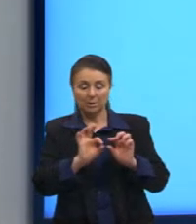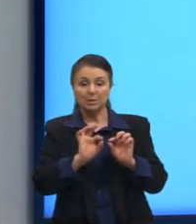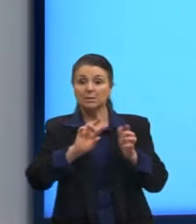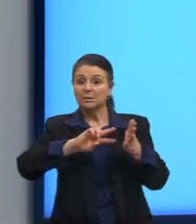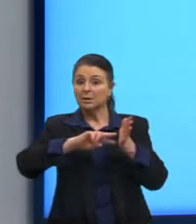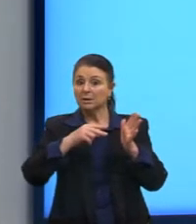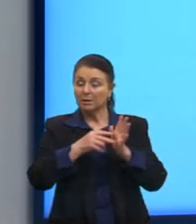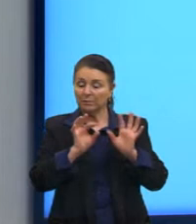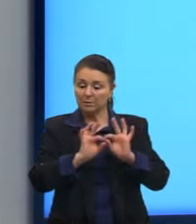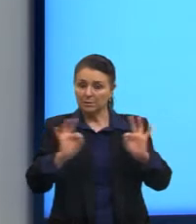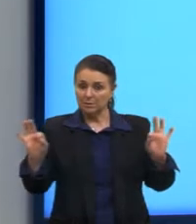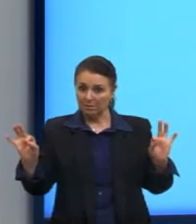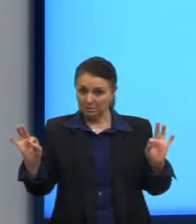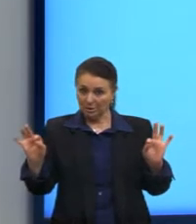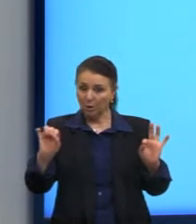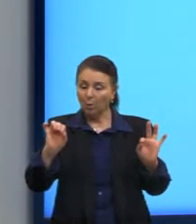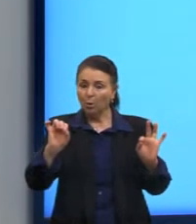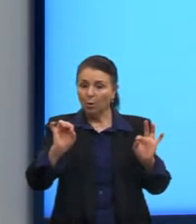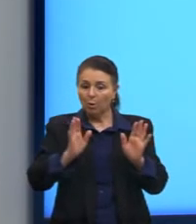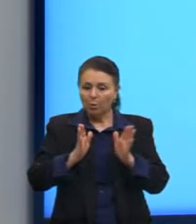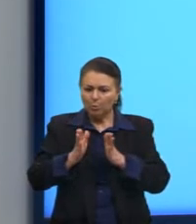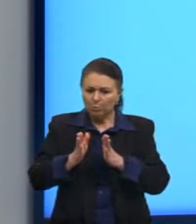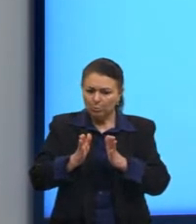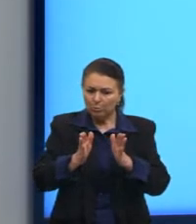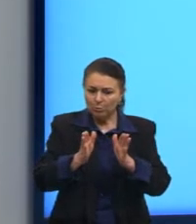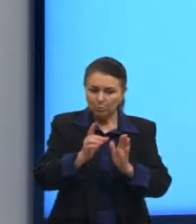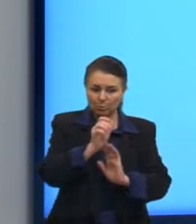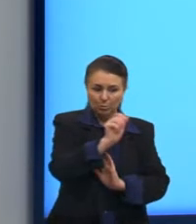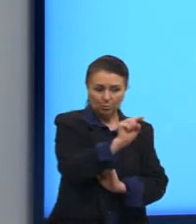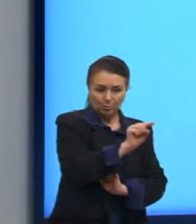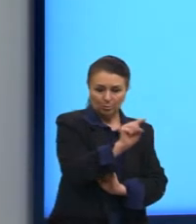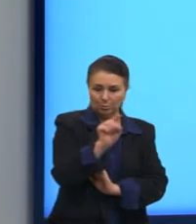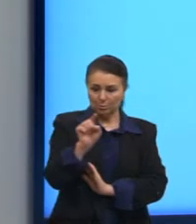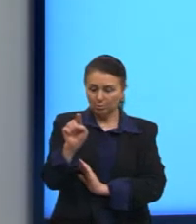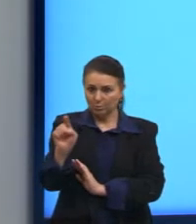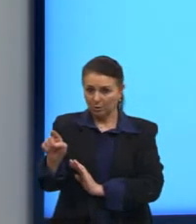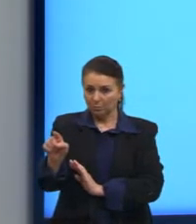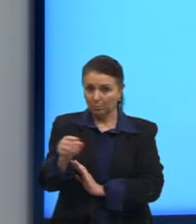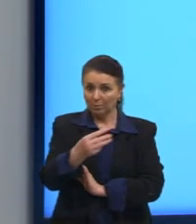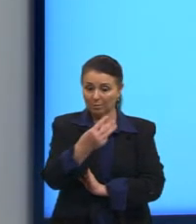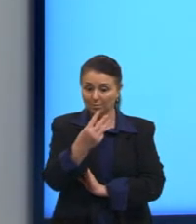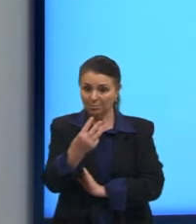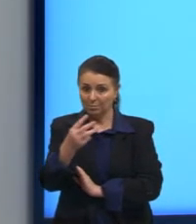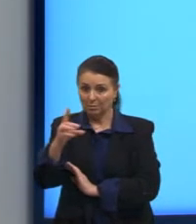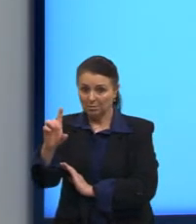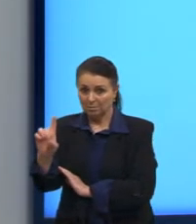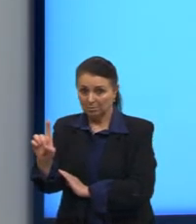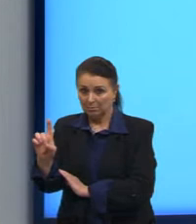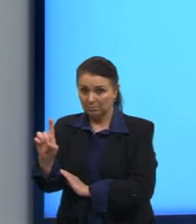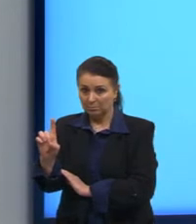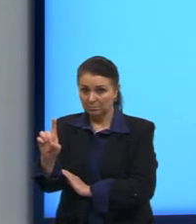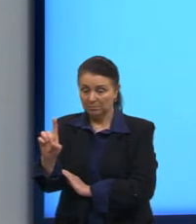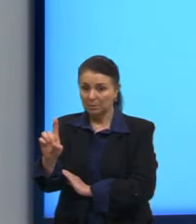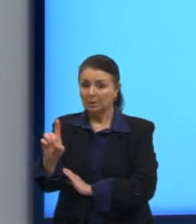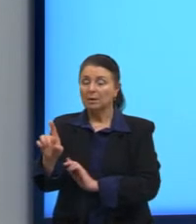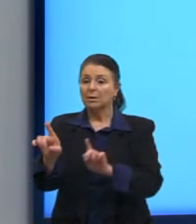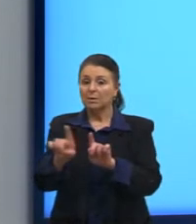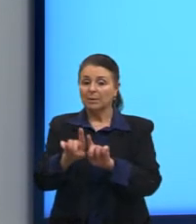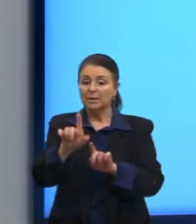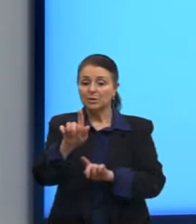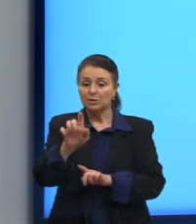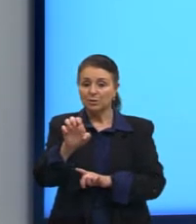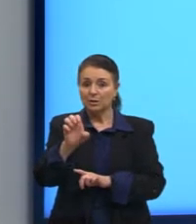trajeto formado entre dois pontos no espaço tridimensional. Por outro lado, a palavrinha